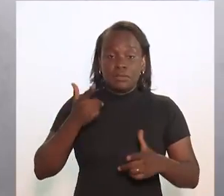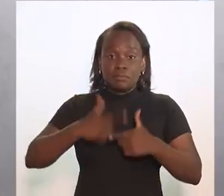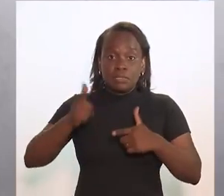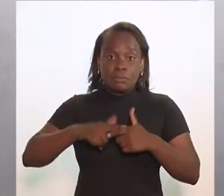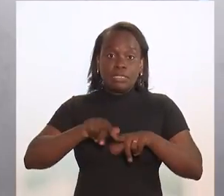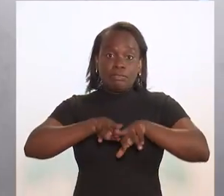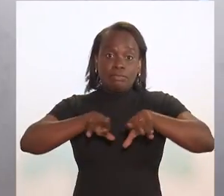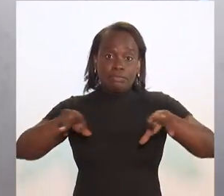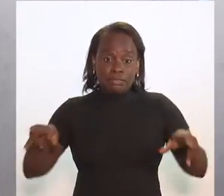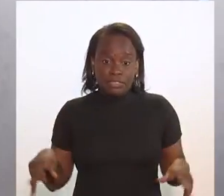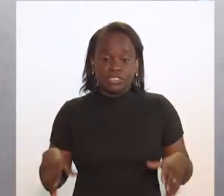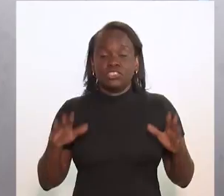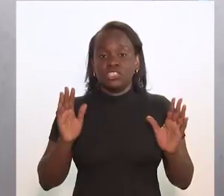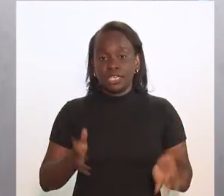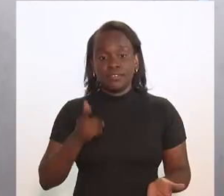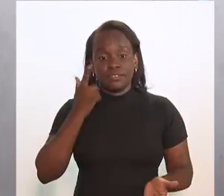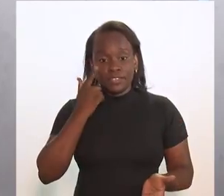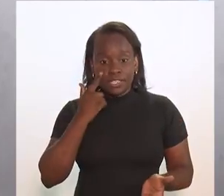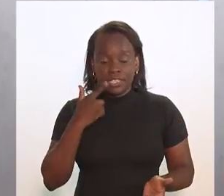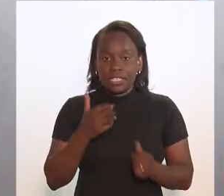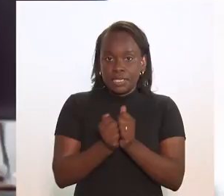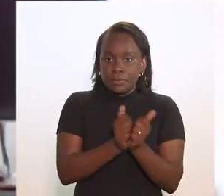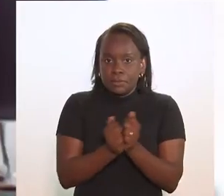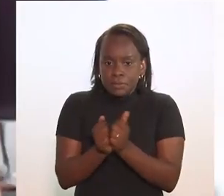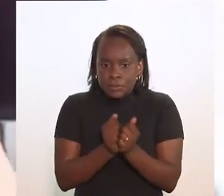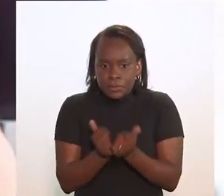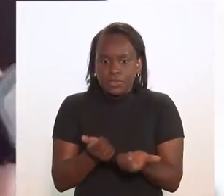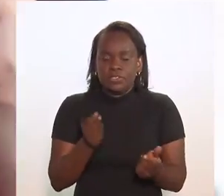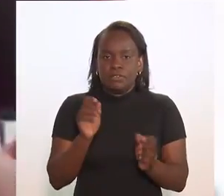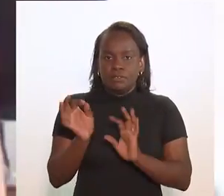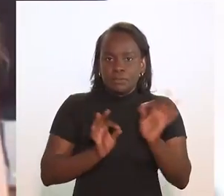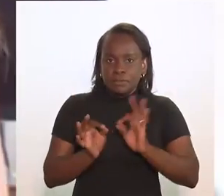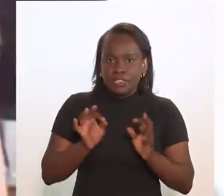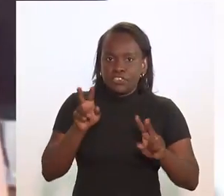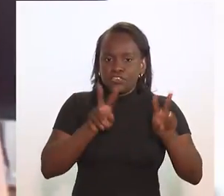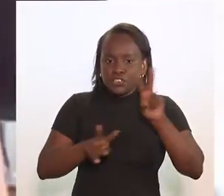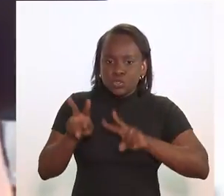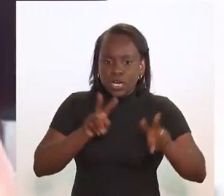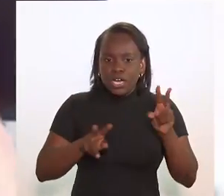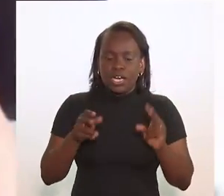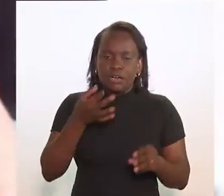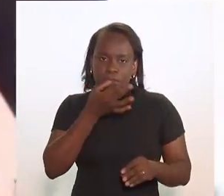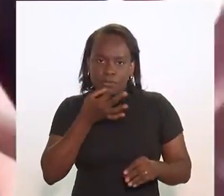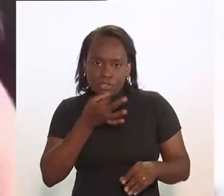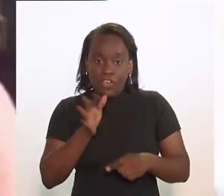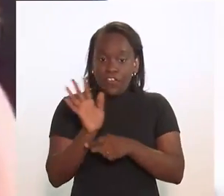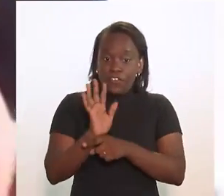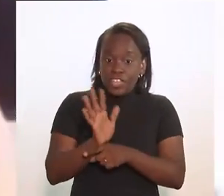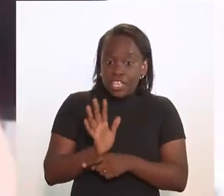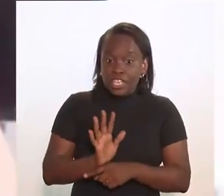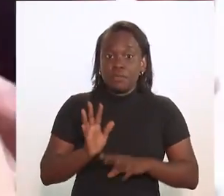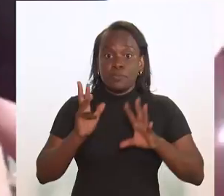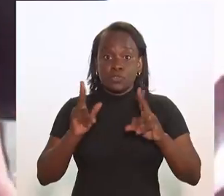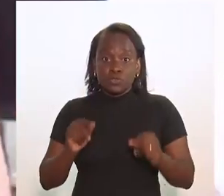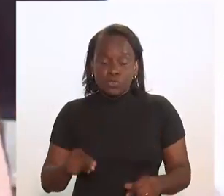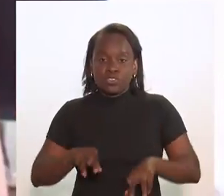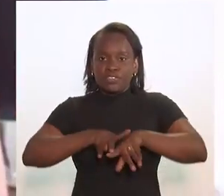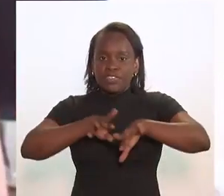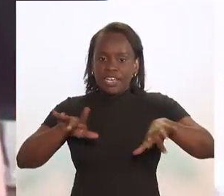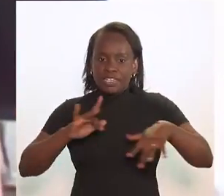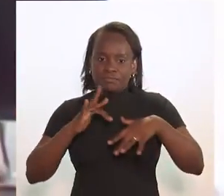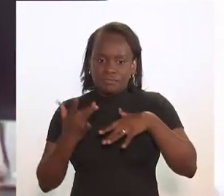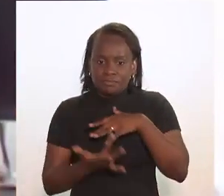que houve, como o Geisa colocou no início, pelo menos os games, a produção de audiovisual, todos os filmes, em todas as